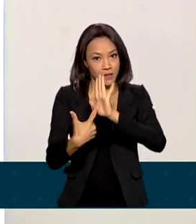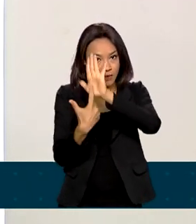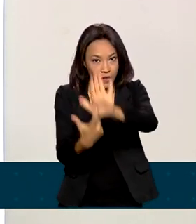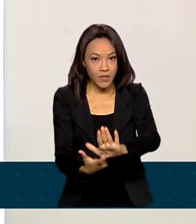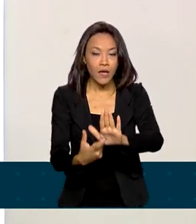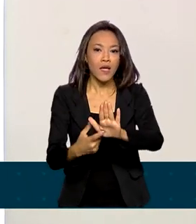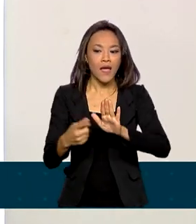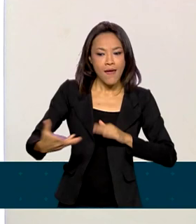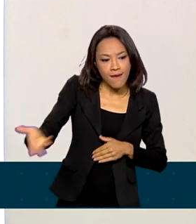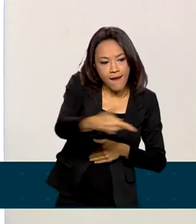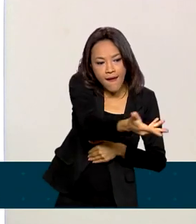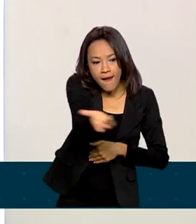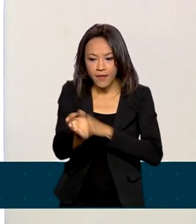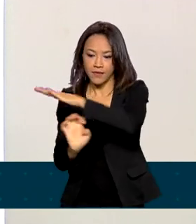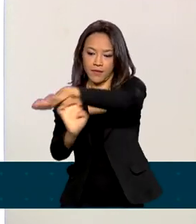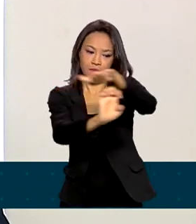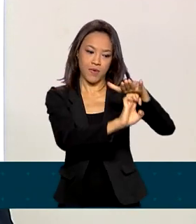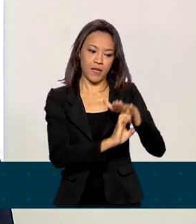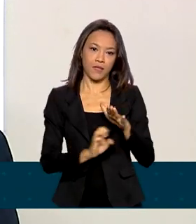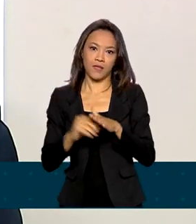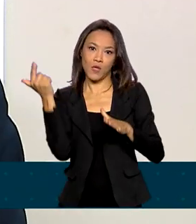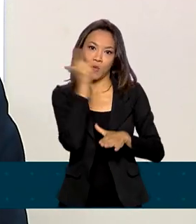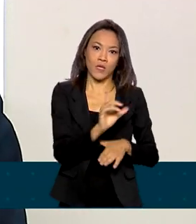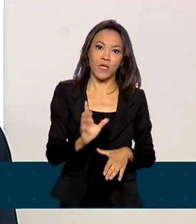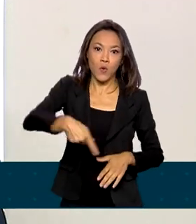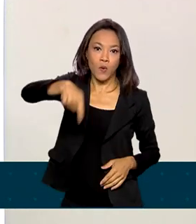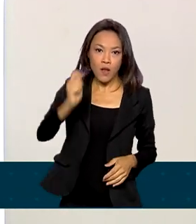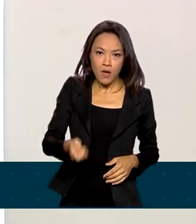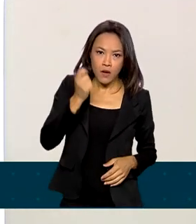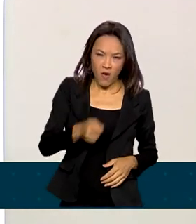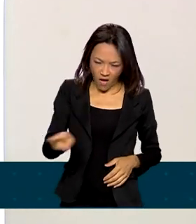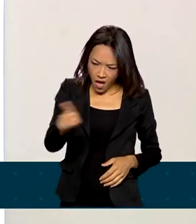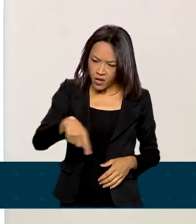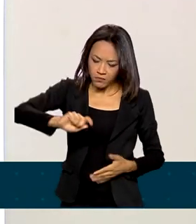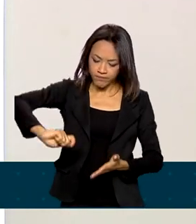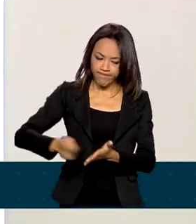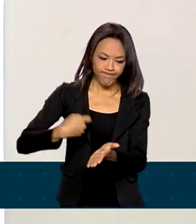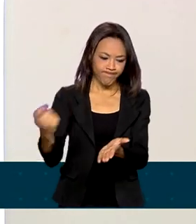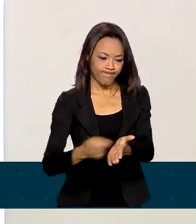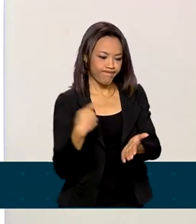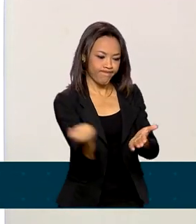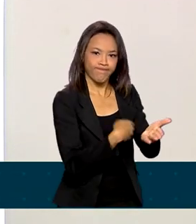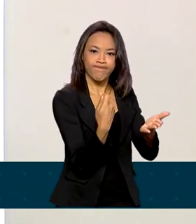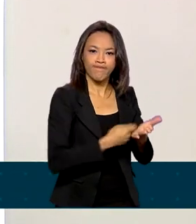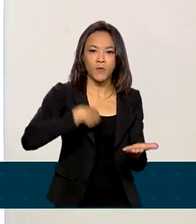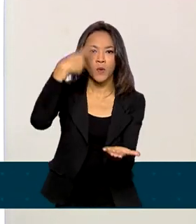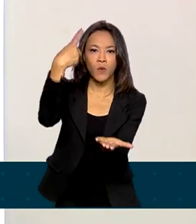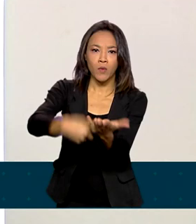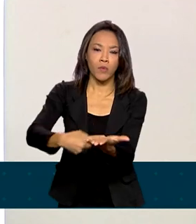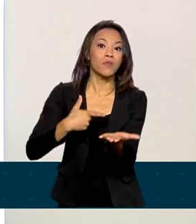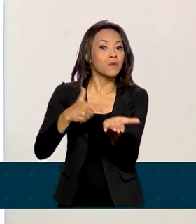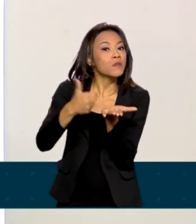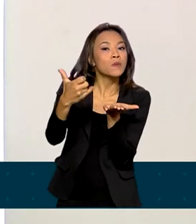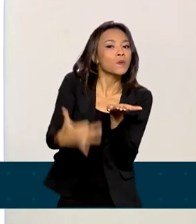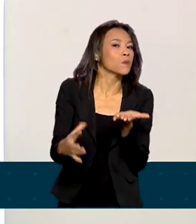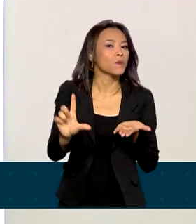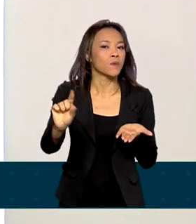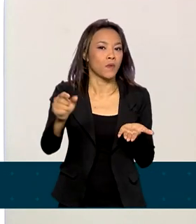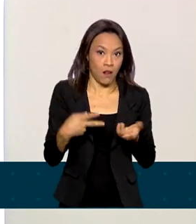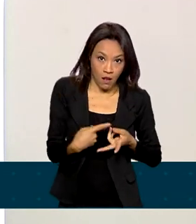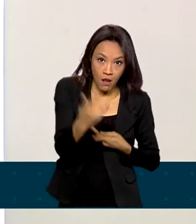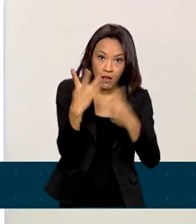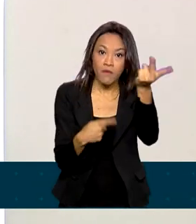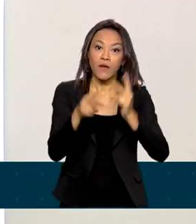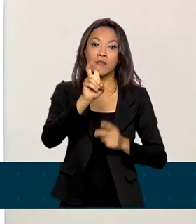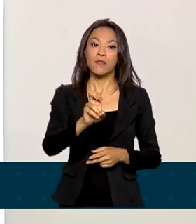é que as empresas vencedoras no leilão do 5G, elas assinaram compromissos, entre os quais a gente poderia citar levar a 5G